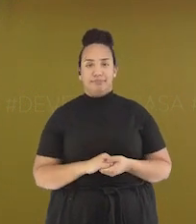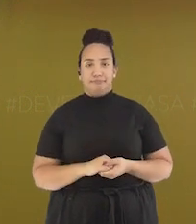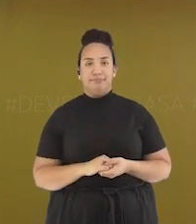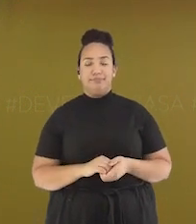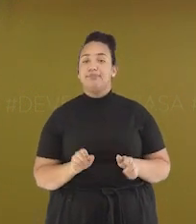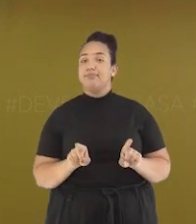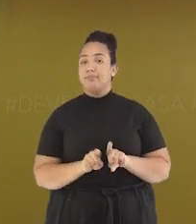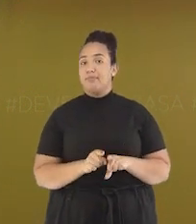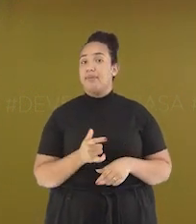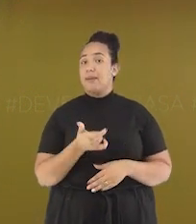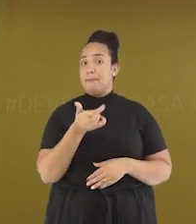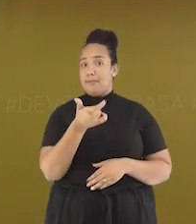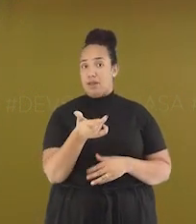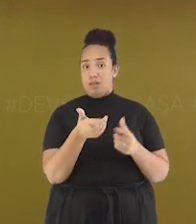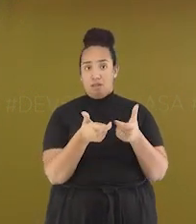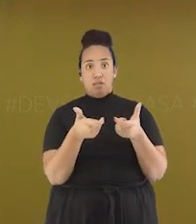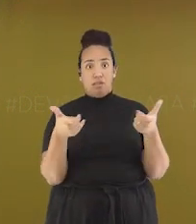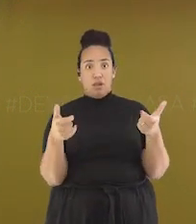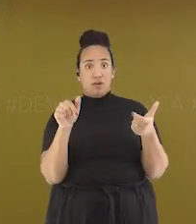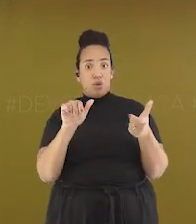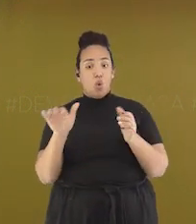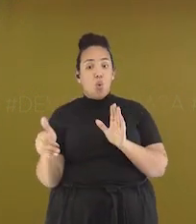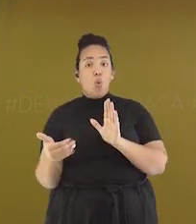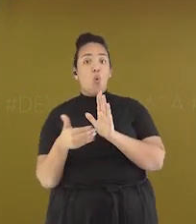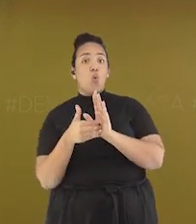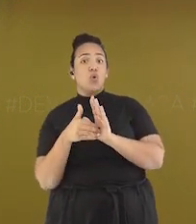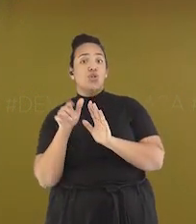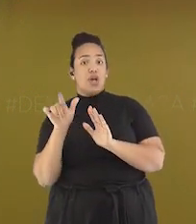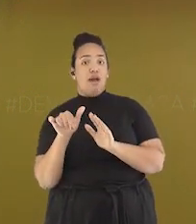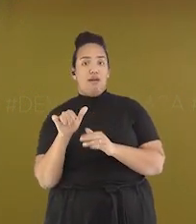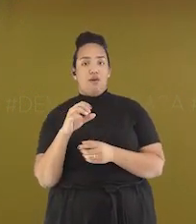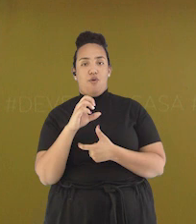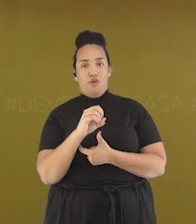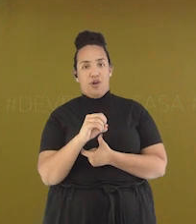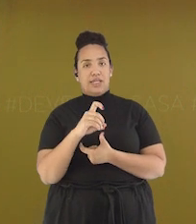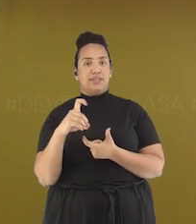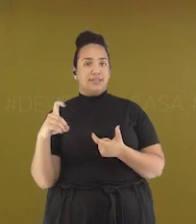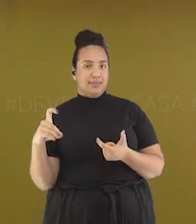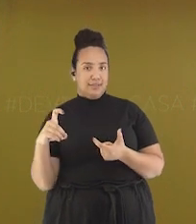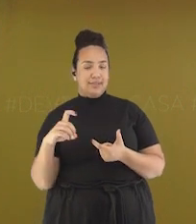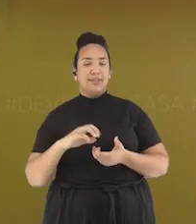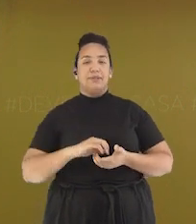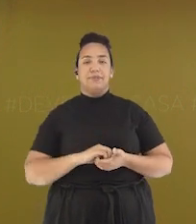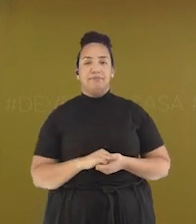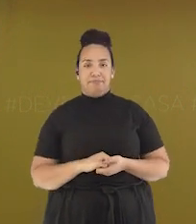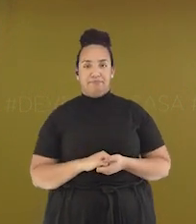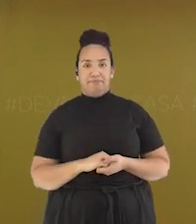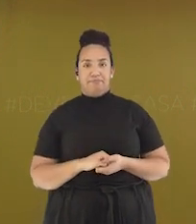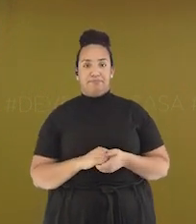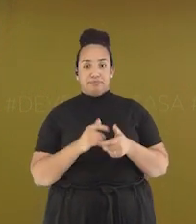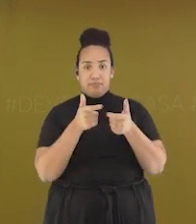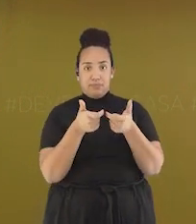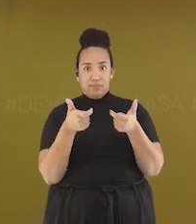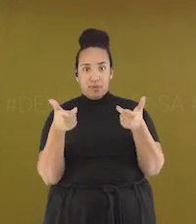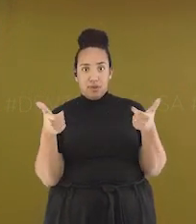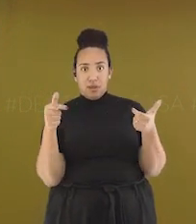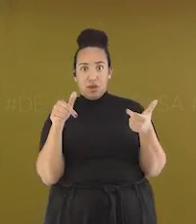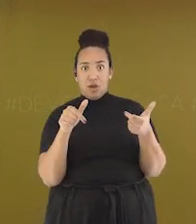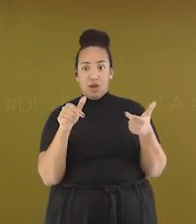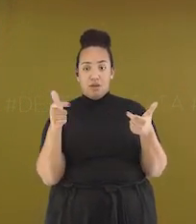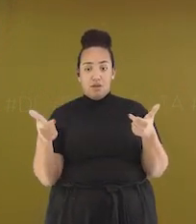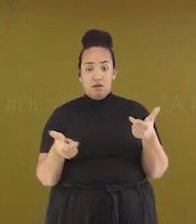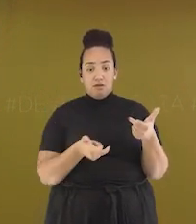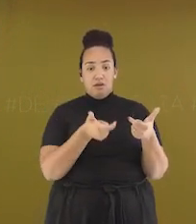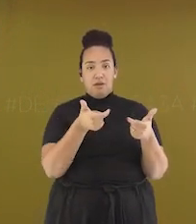as palavras que tem sílaba tônica Na última sílaba são oxítonas Também aprendemos que as palavras que tem